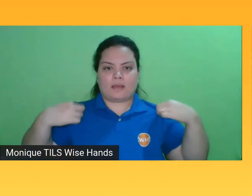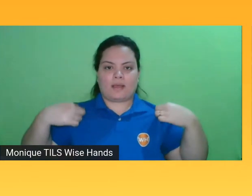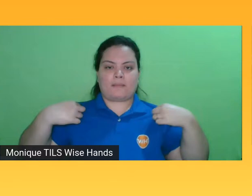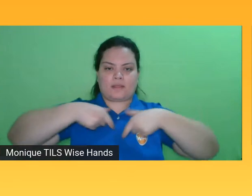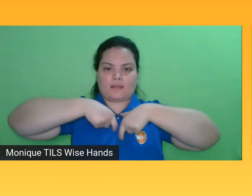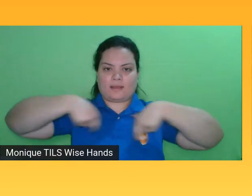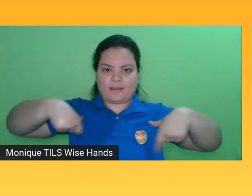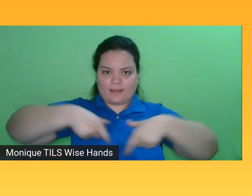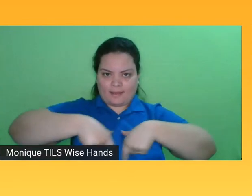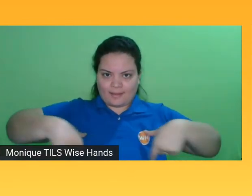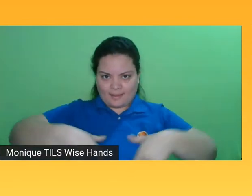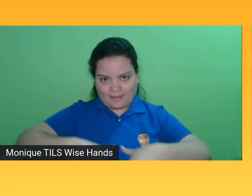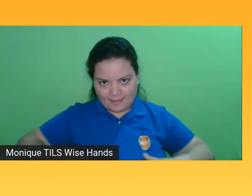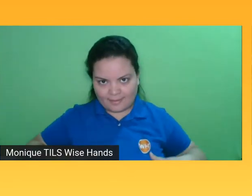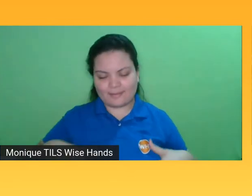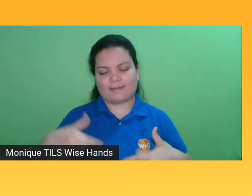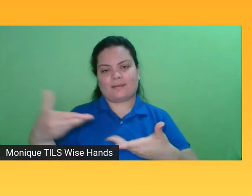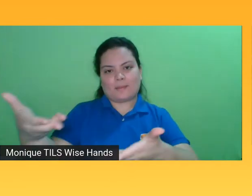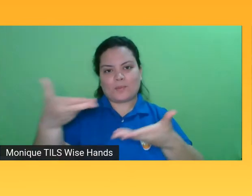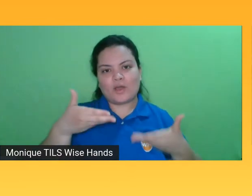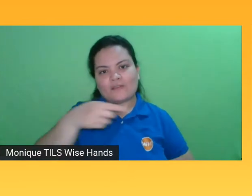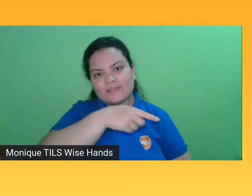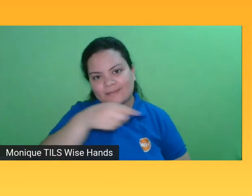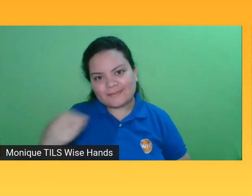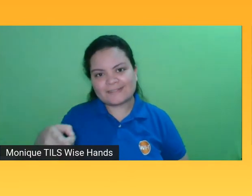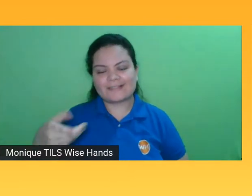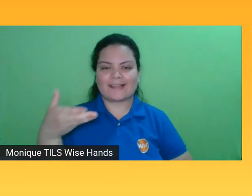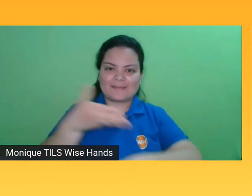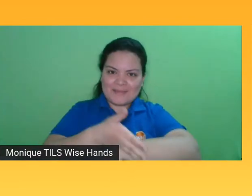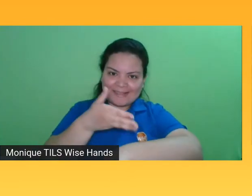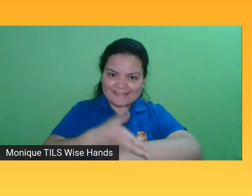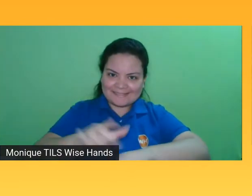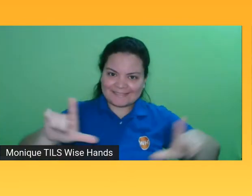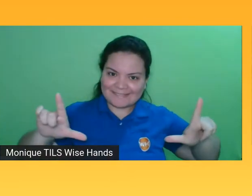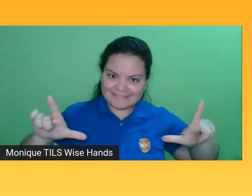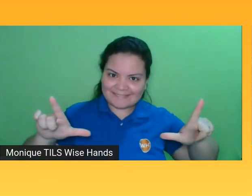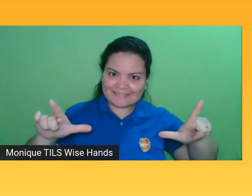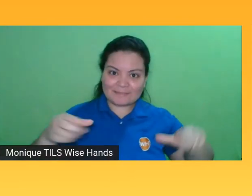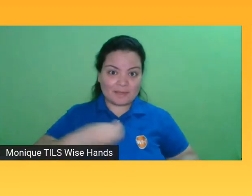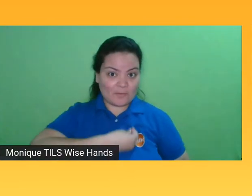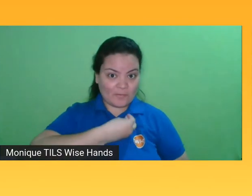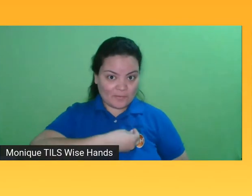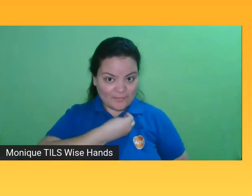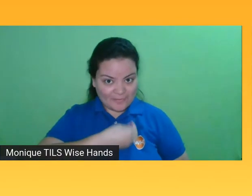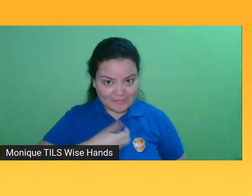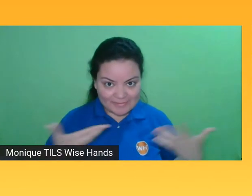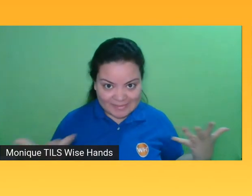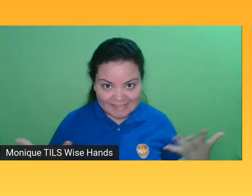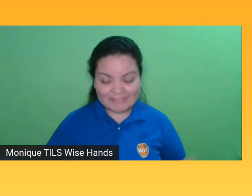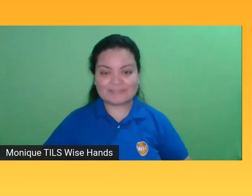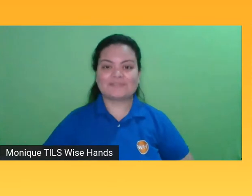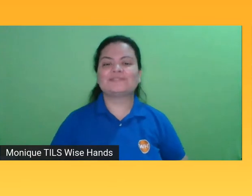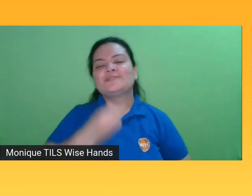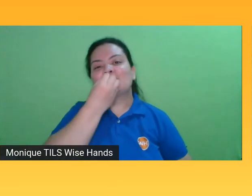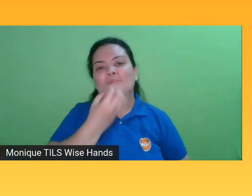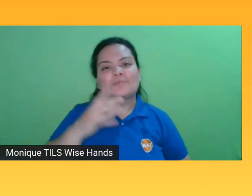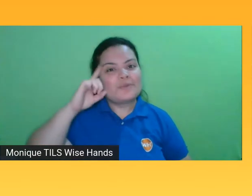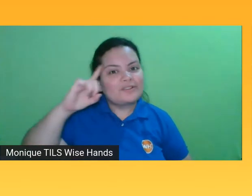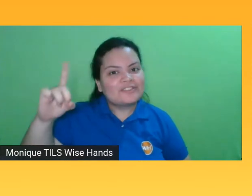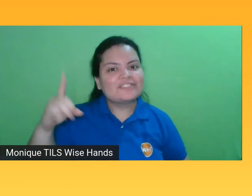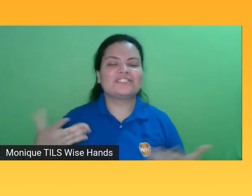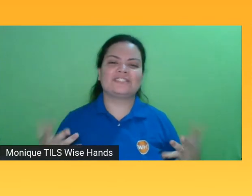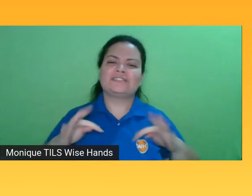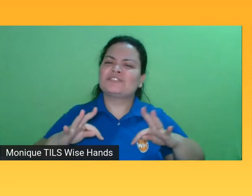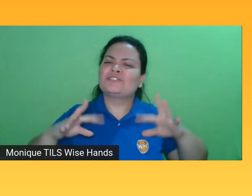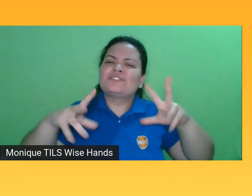então, dar boas-vindas a todos vocês que estão aqui com a gente, ao vivo, bom dia para todos, e